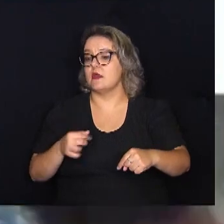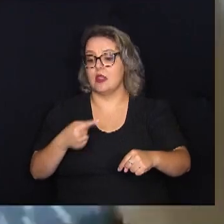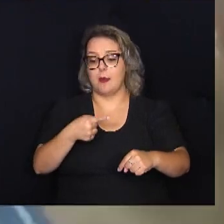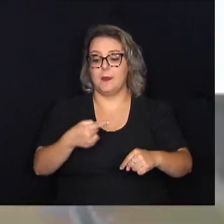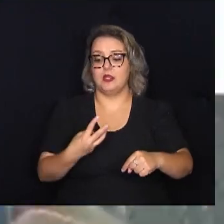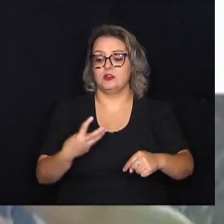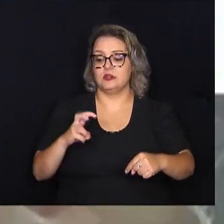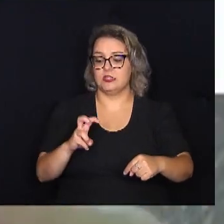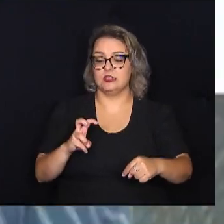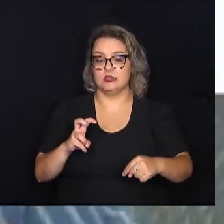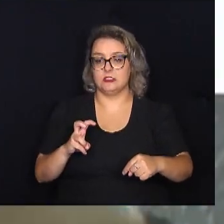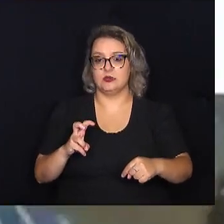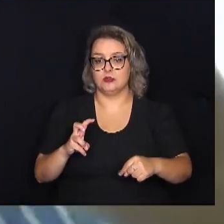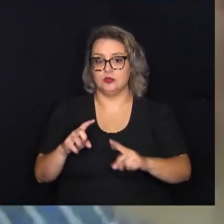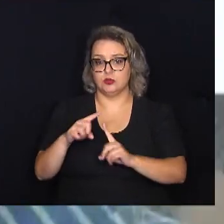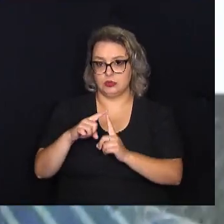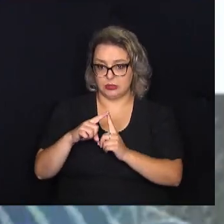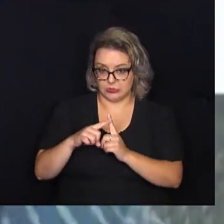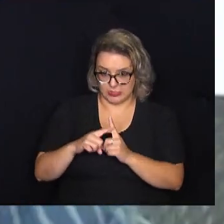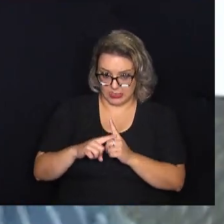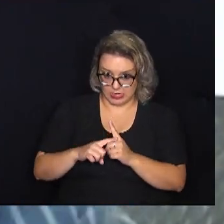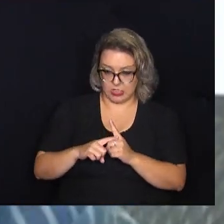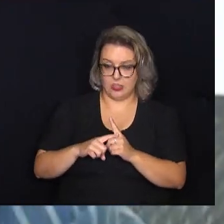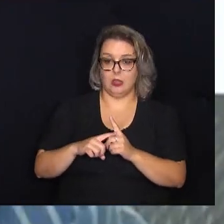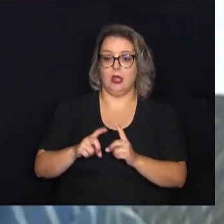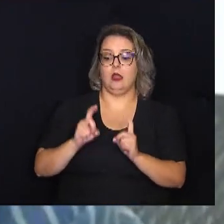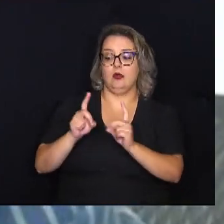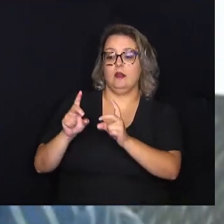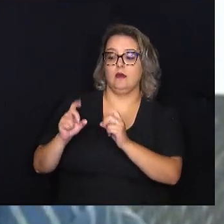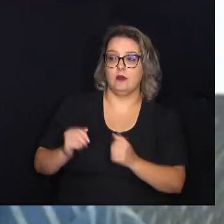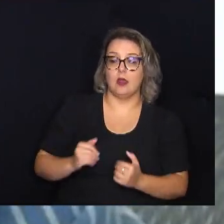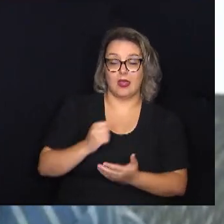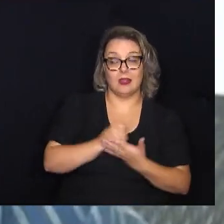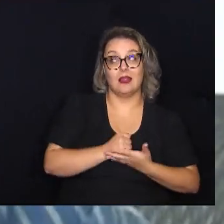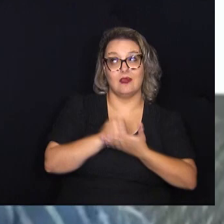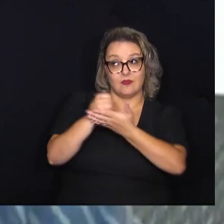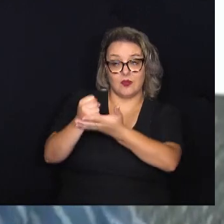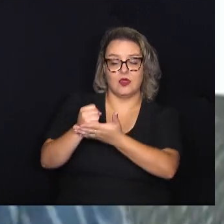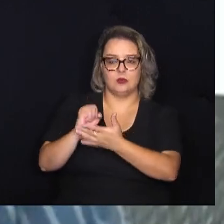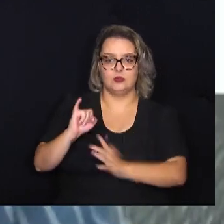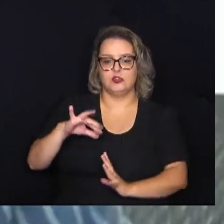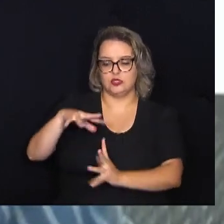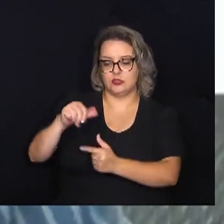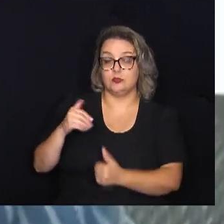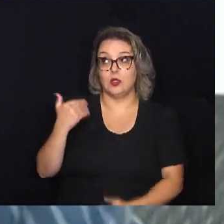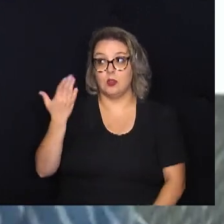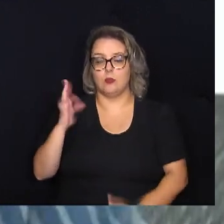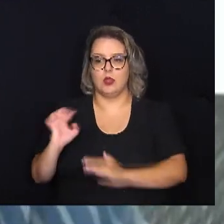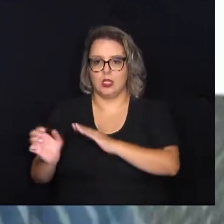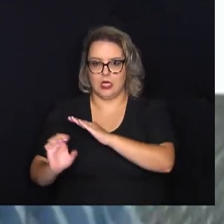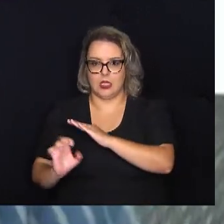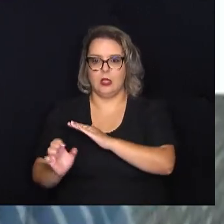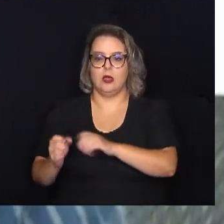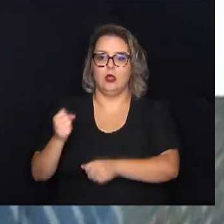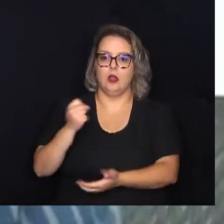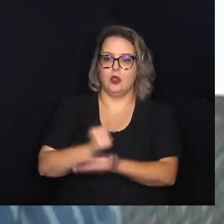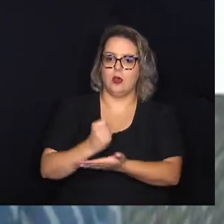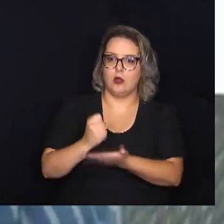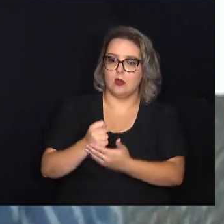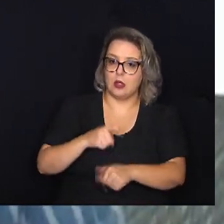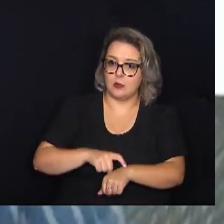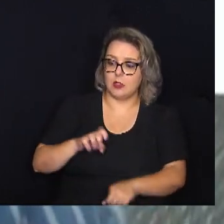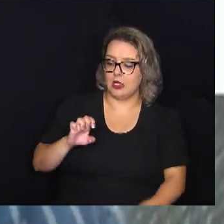dessa estocagem, a gente exporta esse plasma para uma empresa contratada temporariamente pela Hemobras,